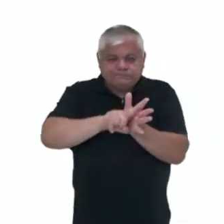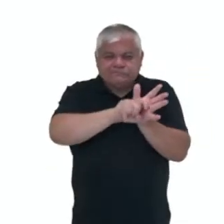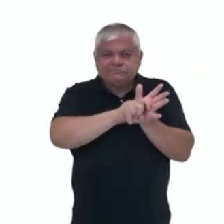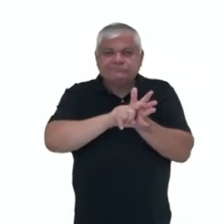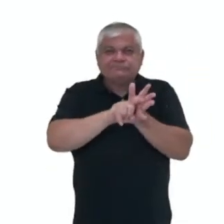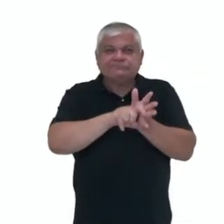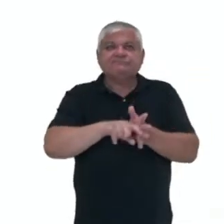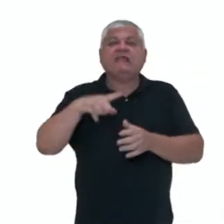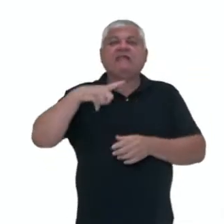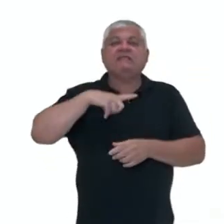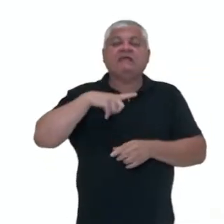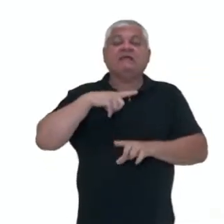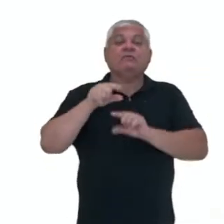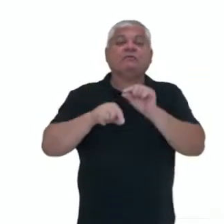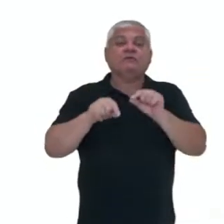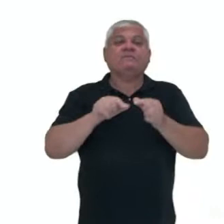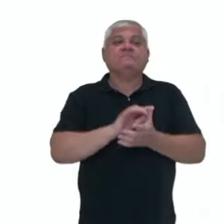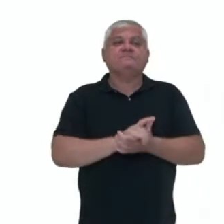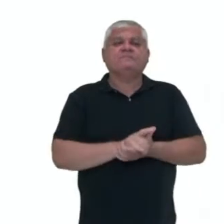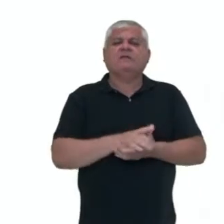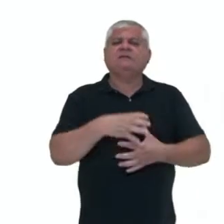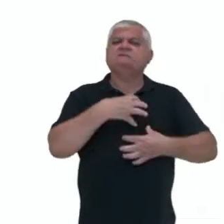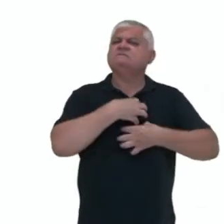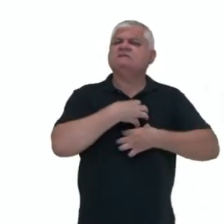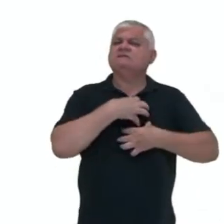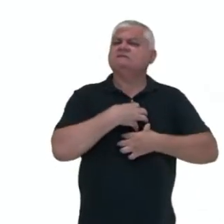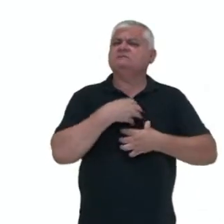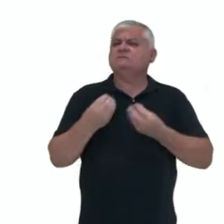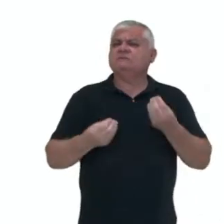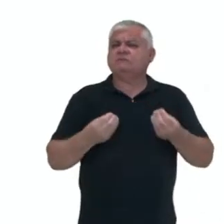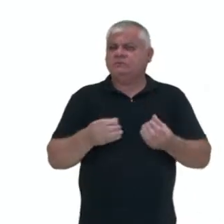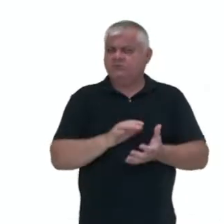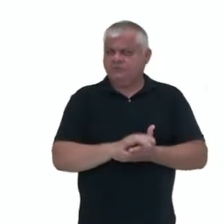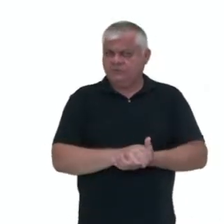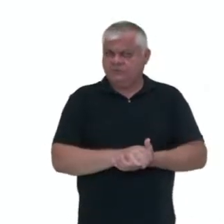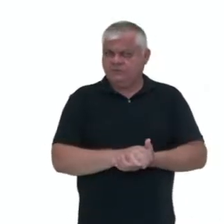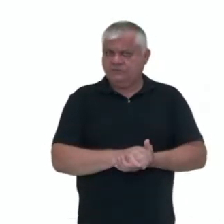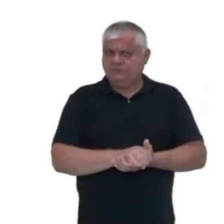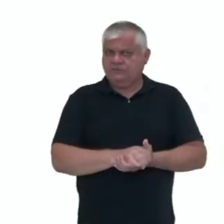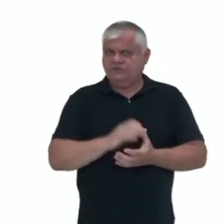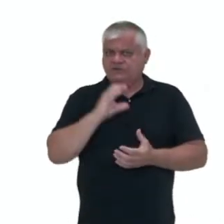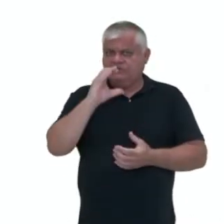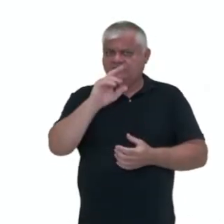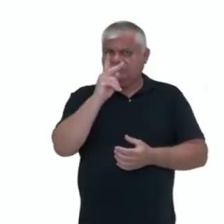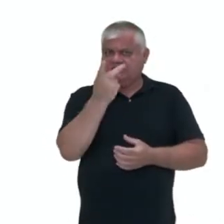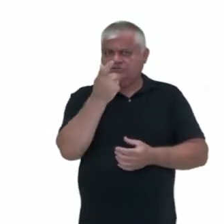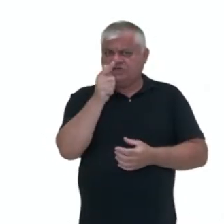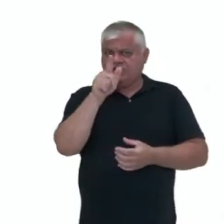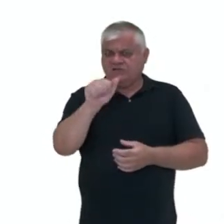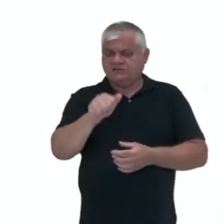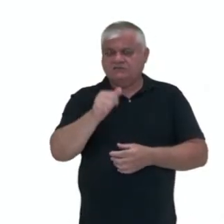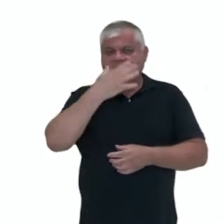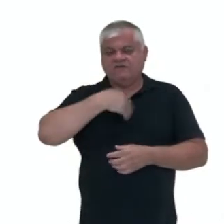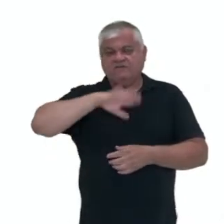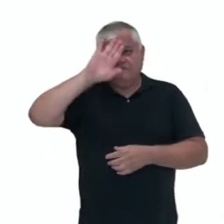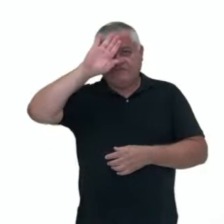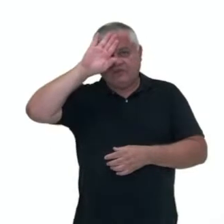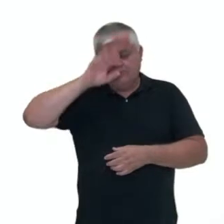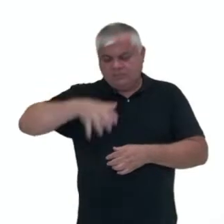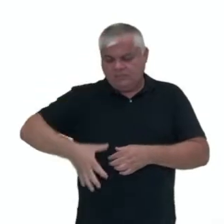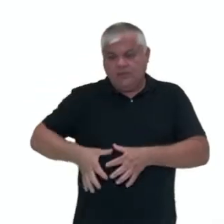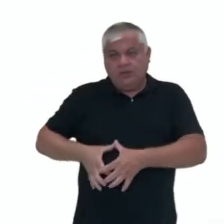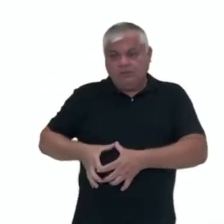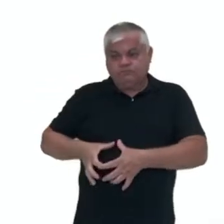tripanossoma cruzi. E os sintomas desta doença, das chagas? Febre, crescimento do baço e do